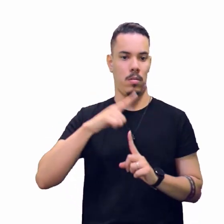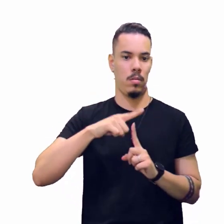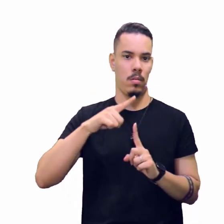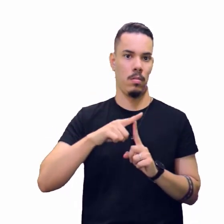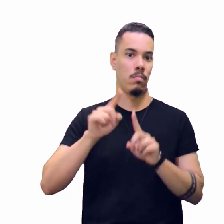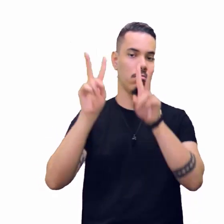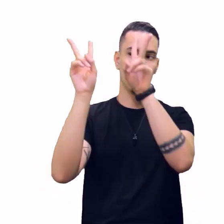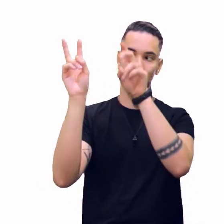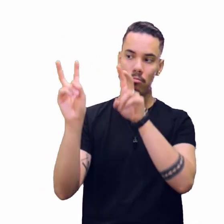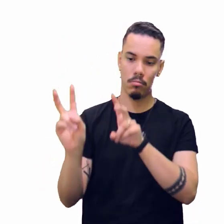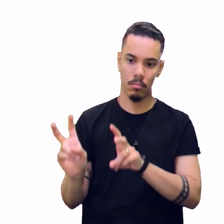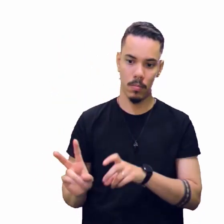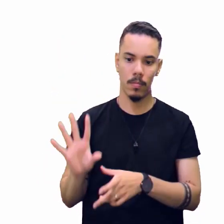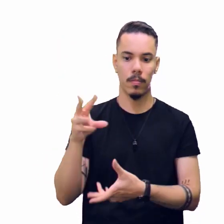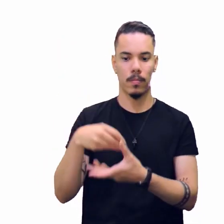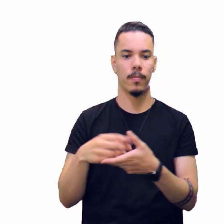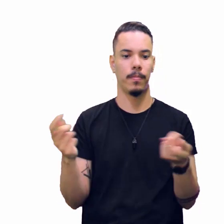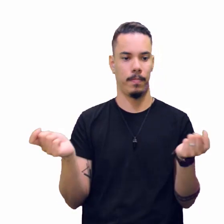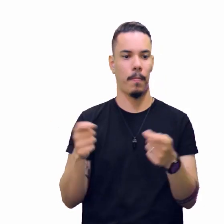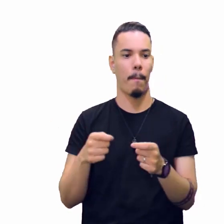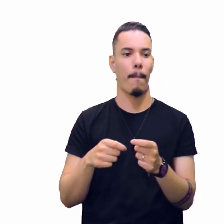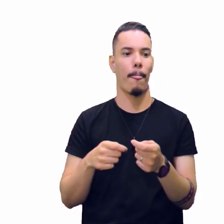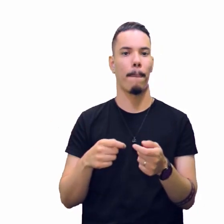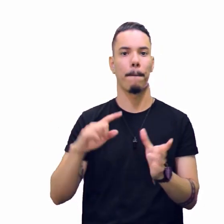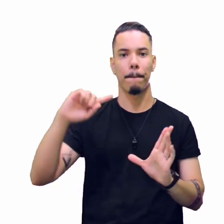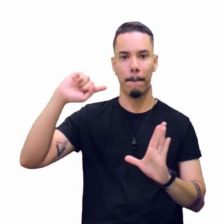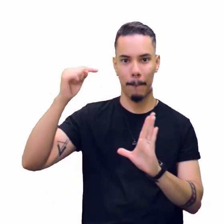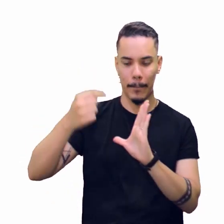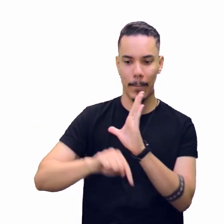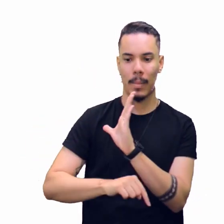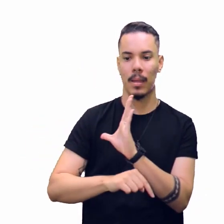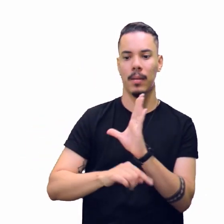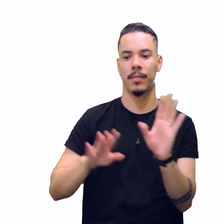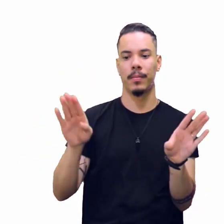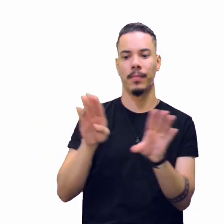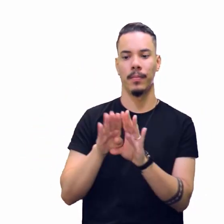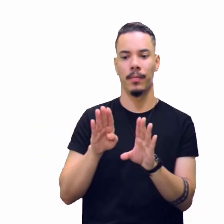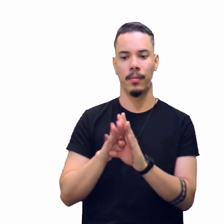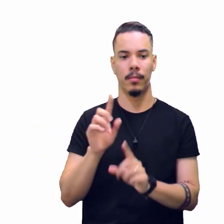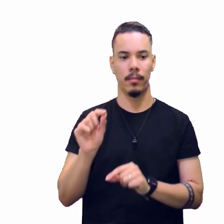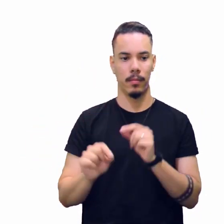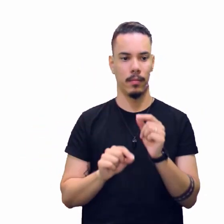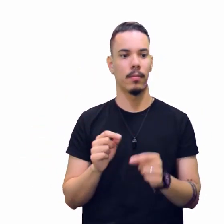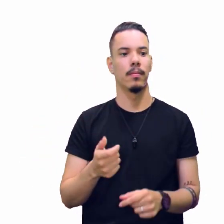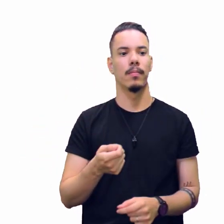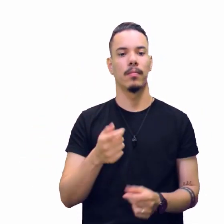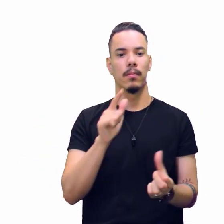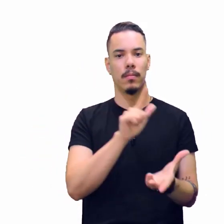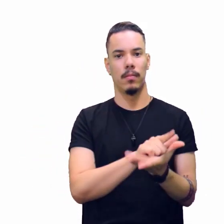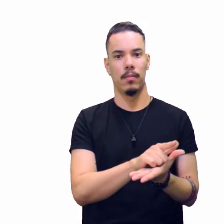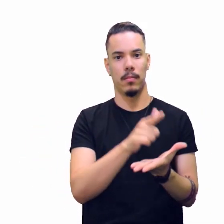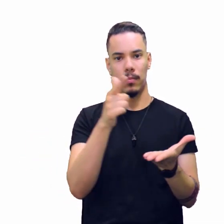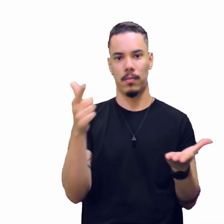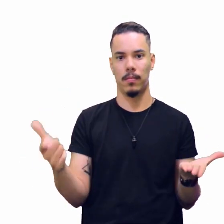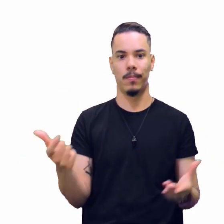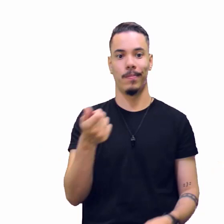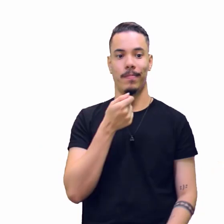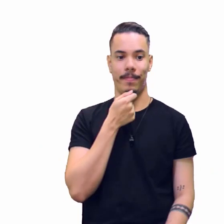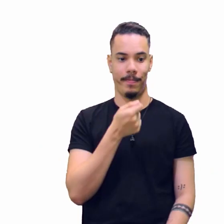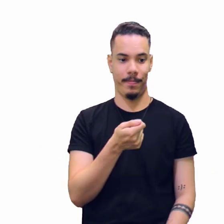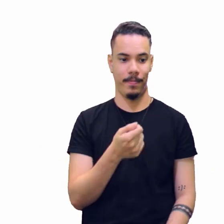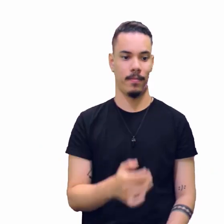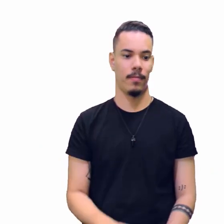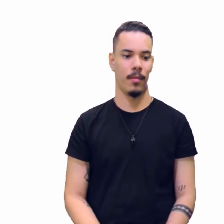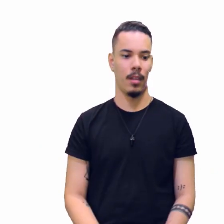assunto. E pode se aprofundar, virando o que? Reportagem. Aqui,